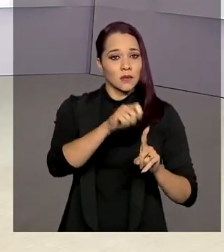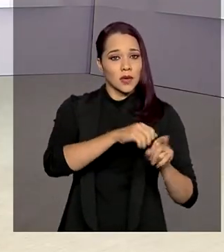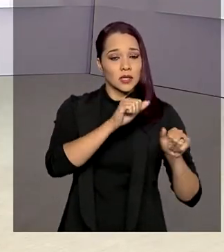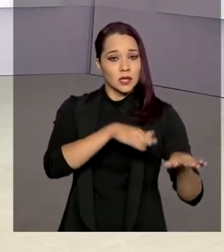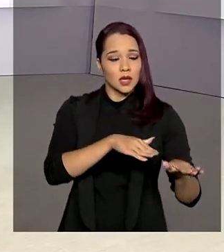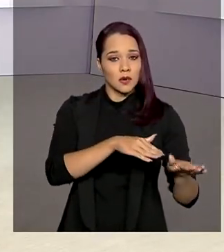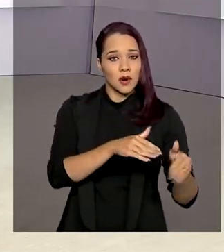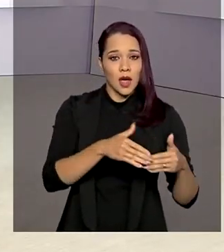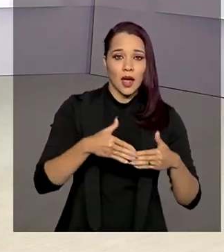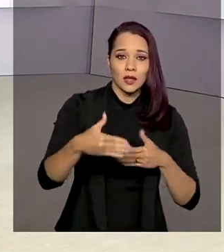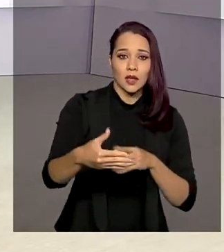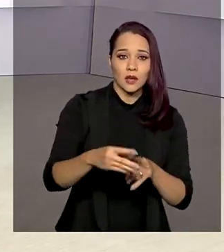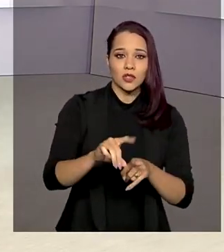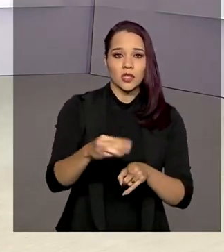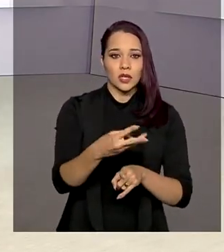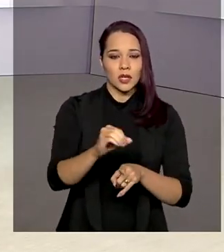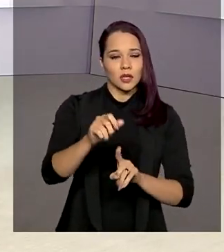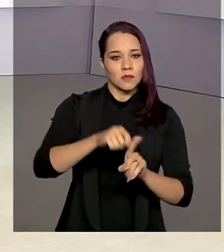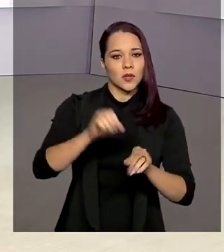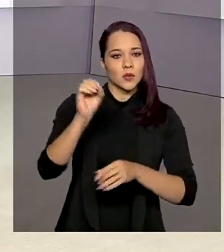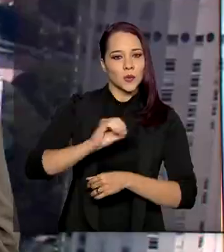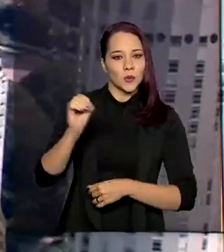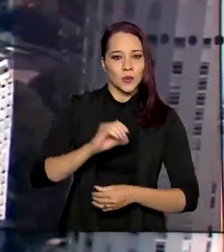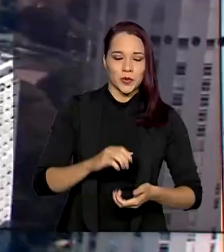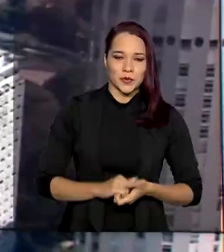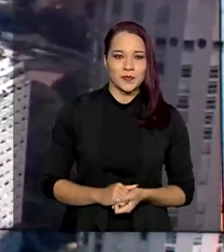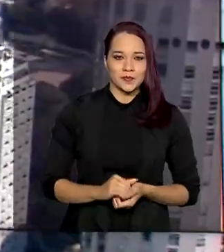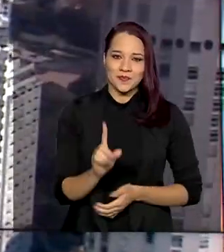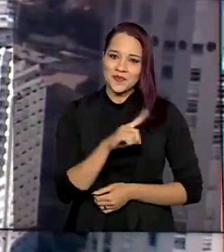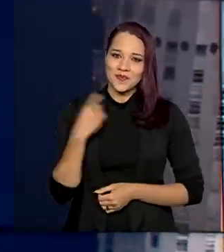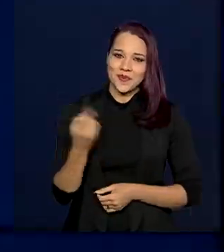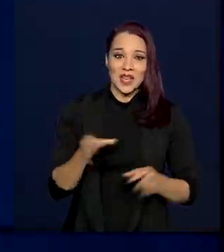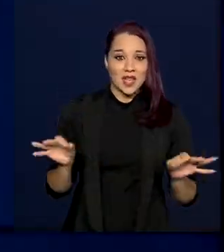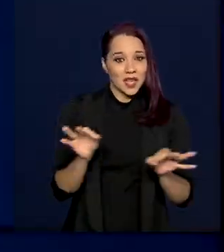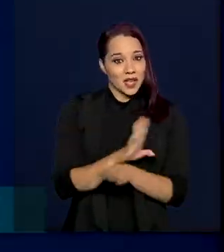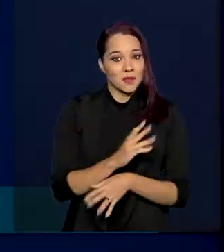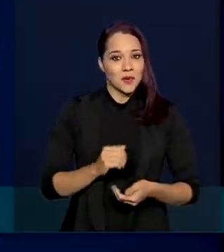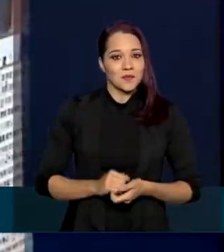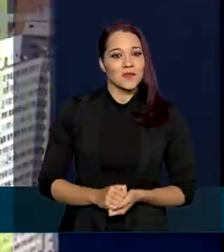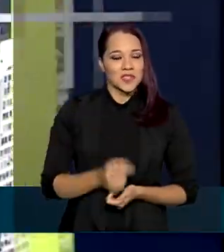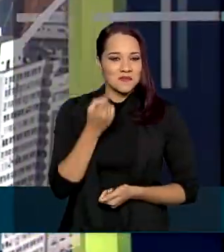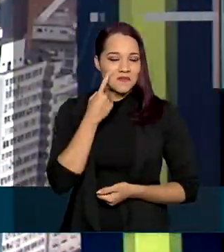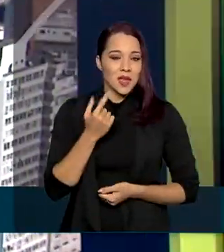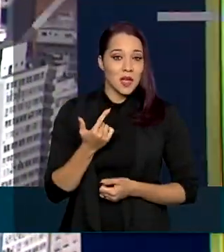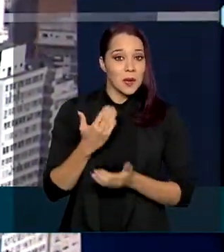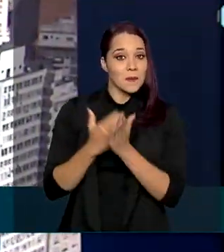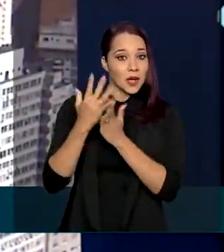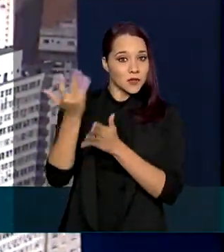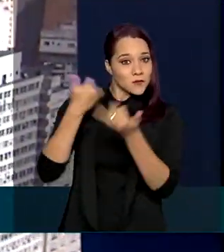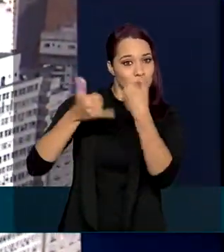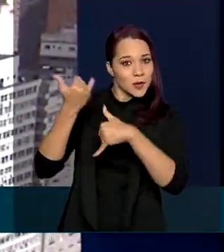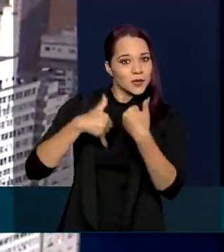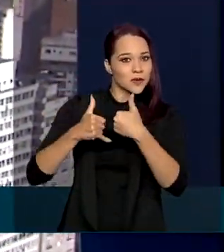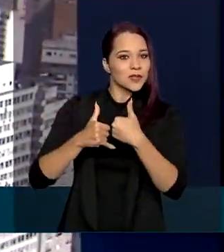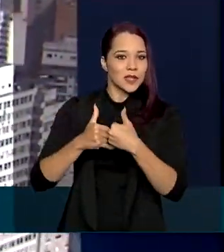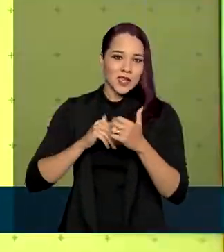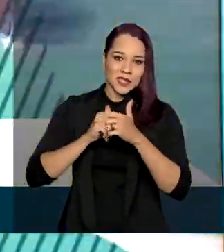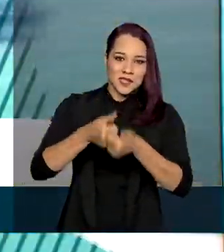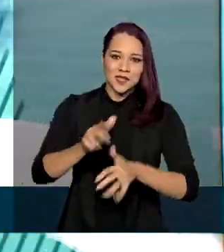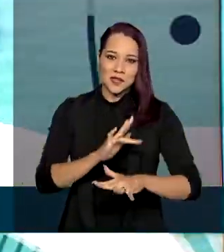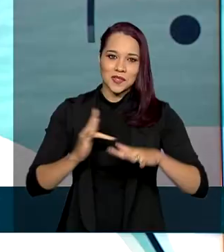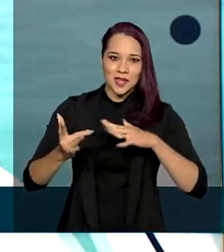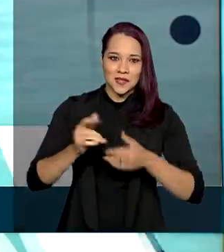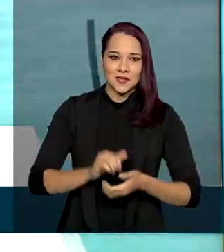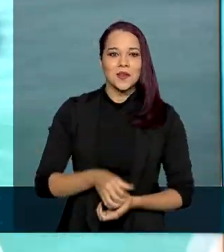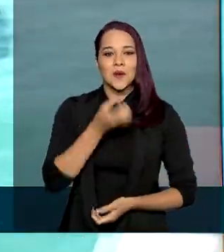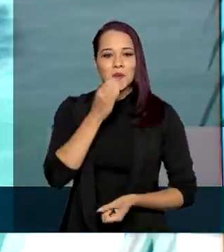prorrogada até o próximo dia 30 de outubro. O governo agora fica por aqui. Você confere essas e outras notícias seguindo as nossas